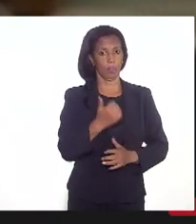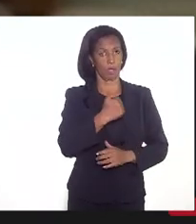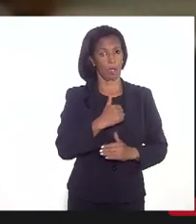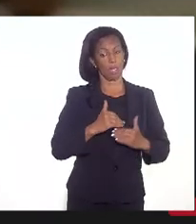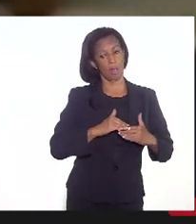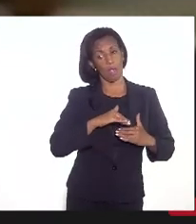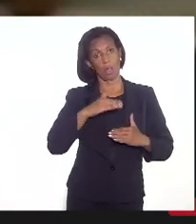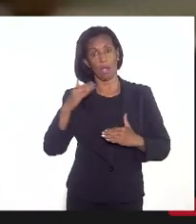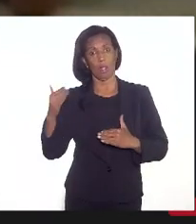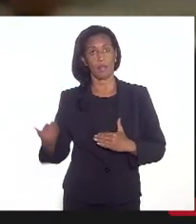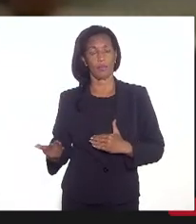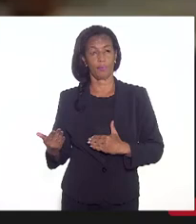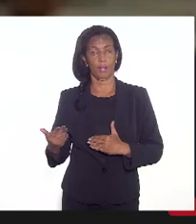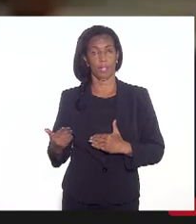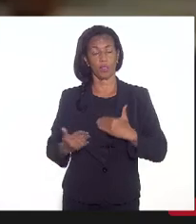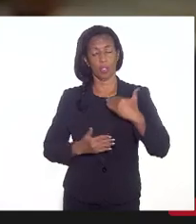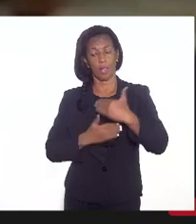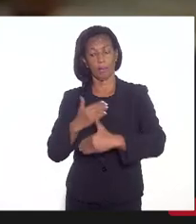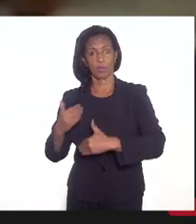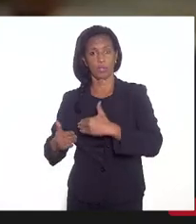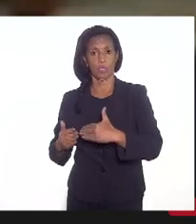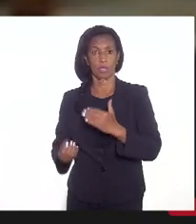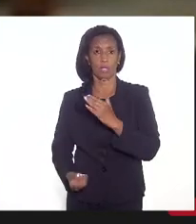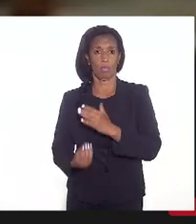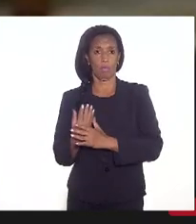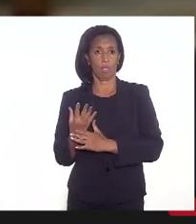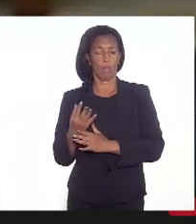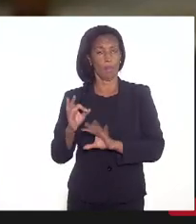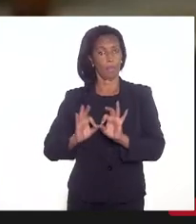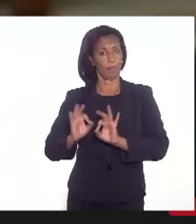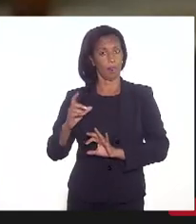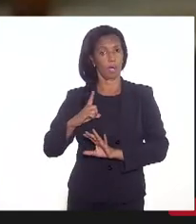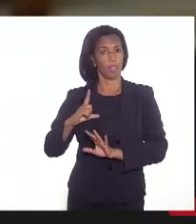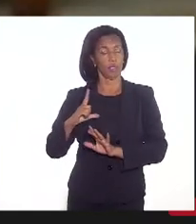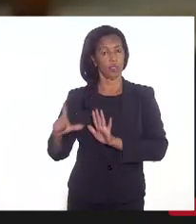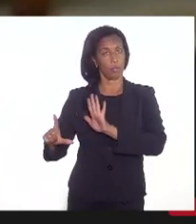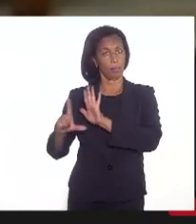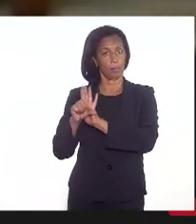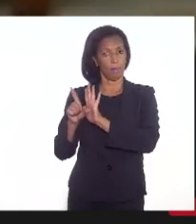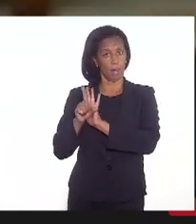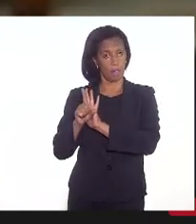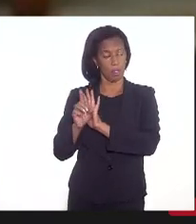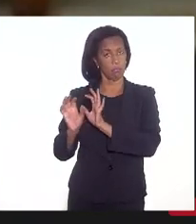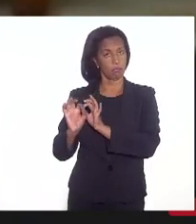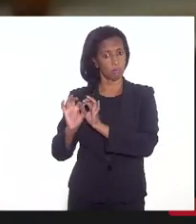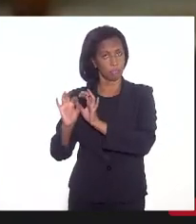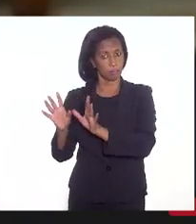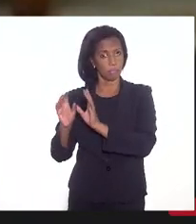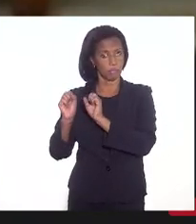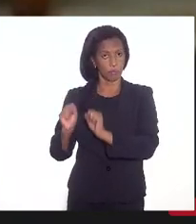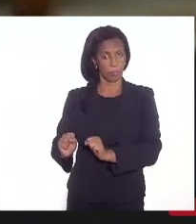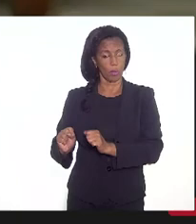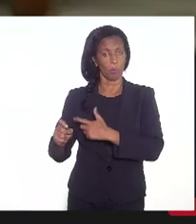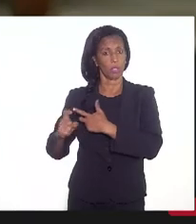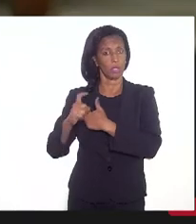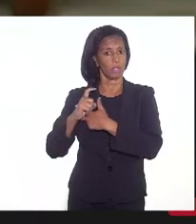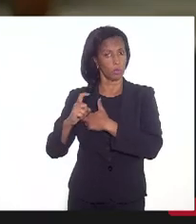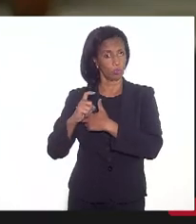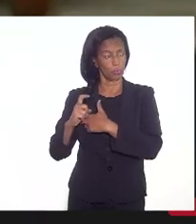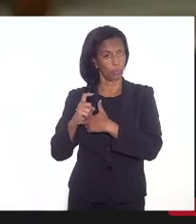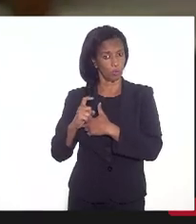e lá na frente, à medida que se tem o plano, a gente tem uma lei autorizativa para que o Poder Executivo